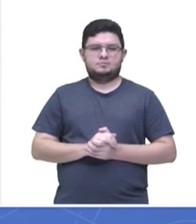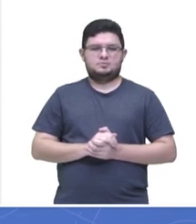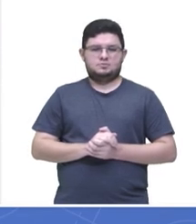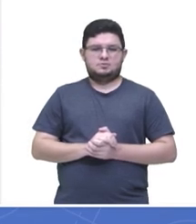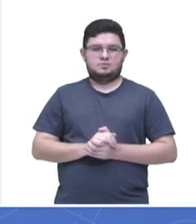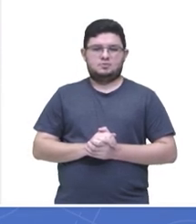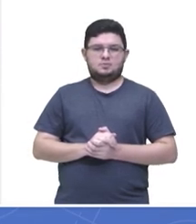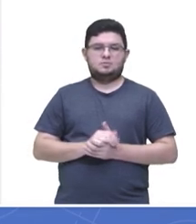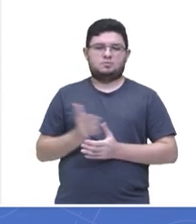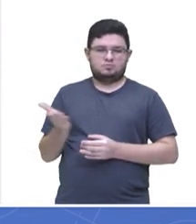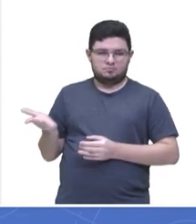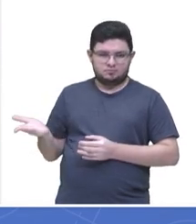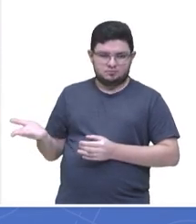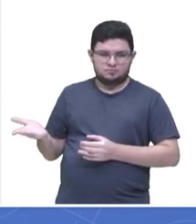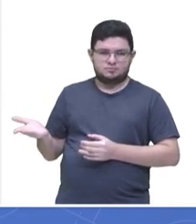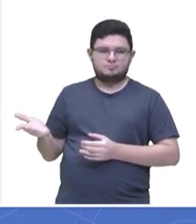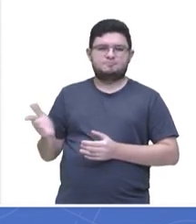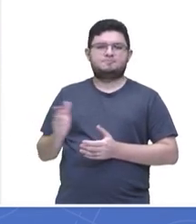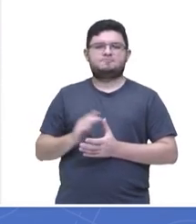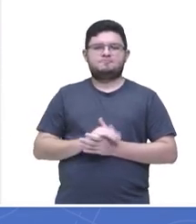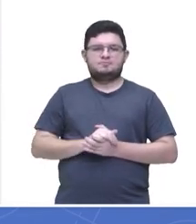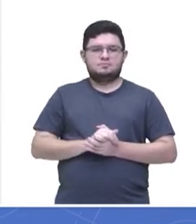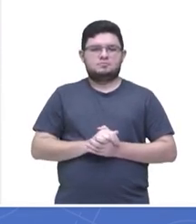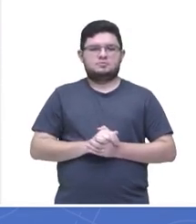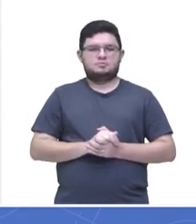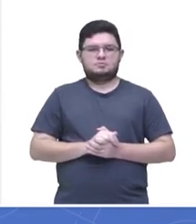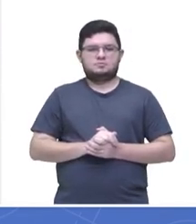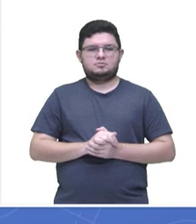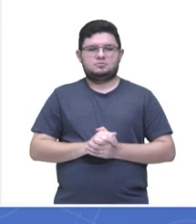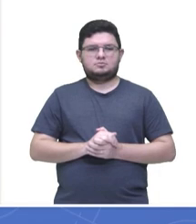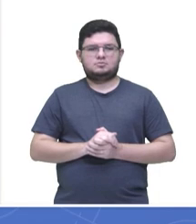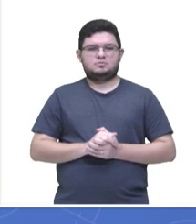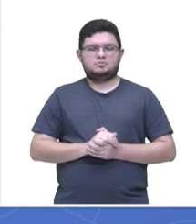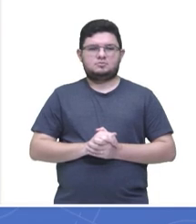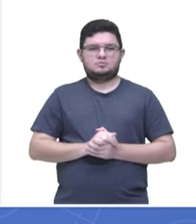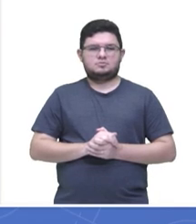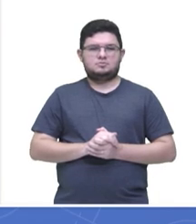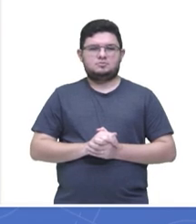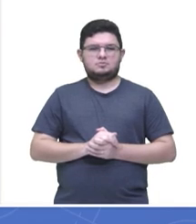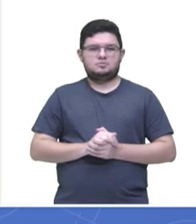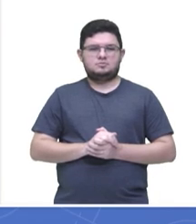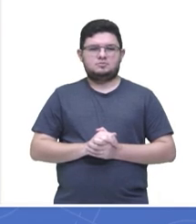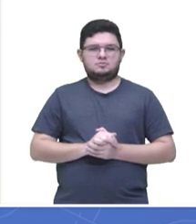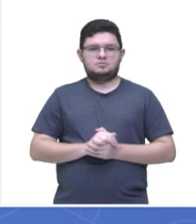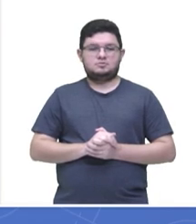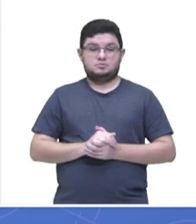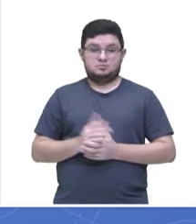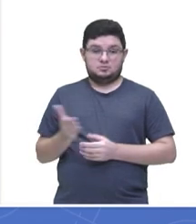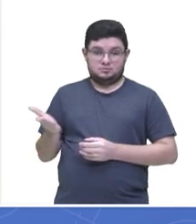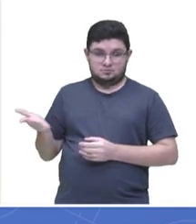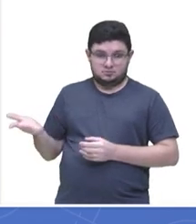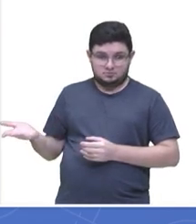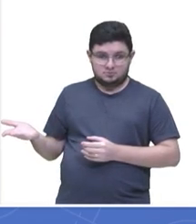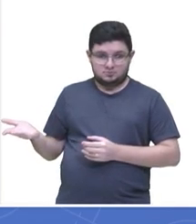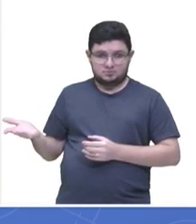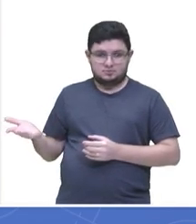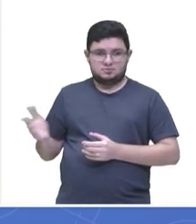colocou letra C. Muito bem, Cleciane. A Auzilene colocou letra B.